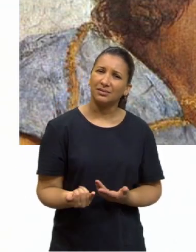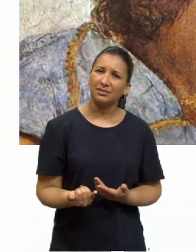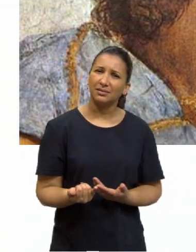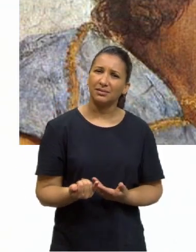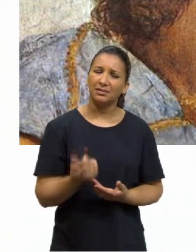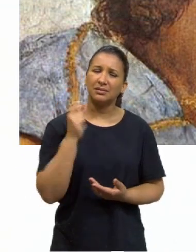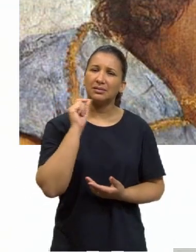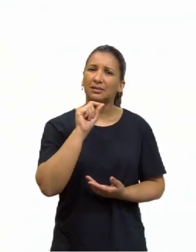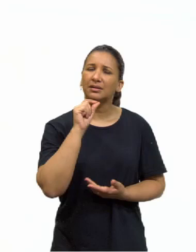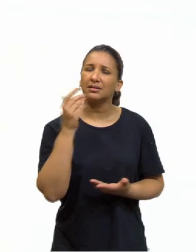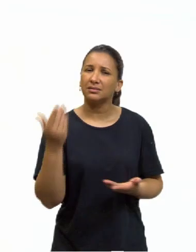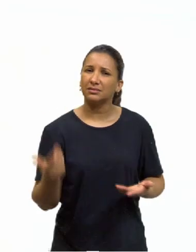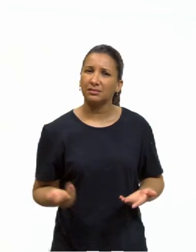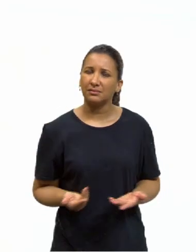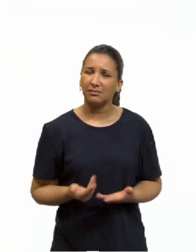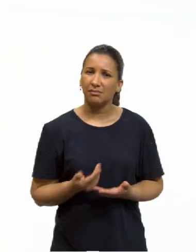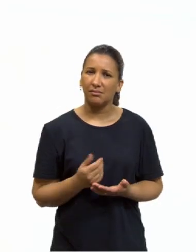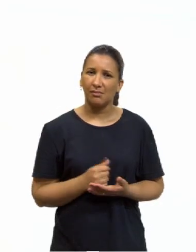isso de mais essencial?